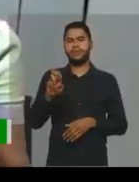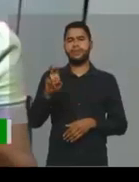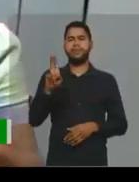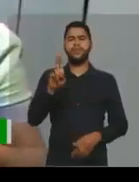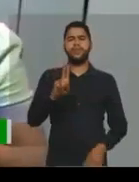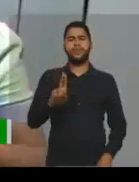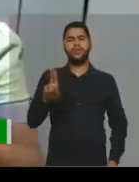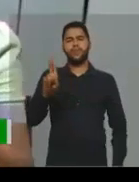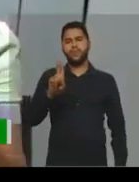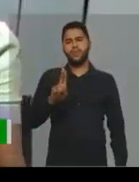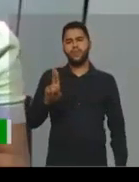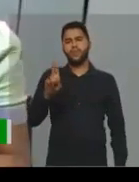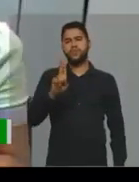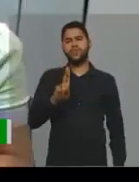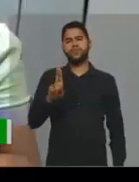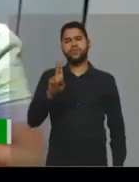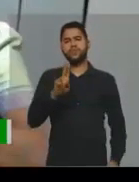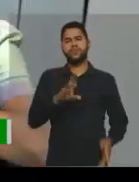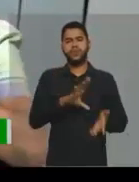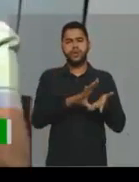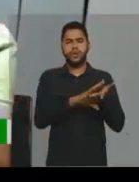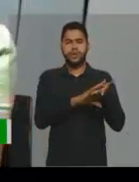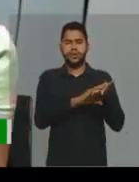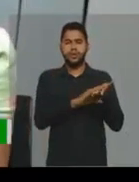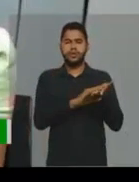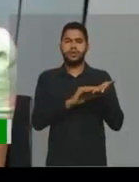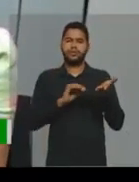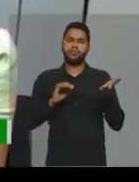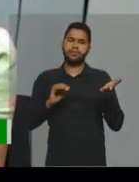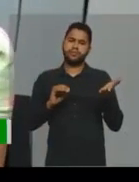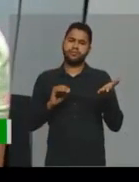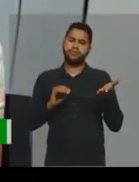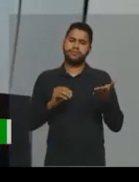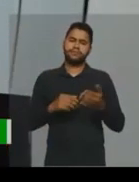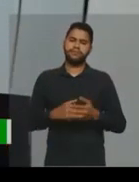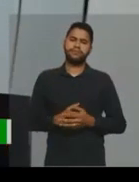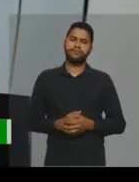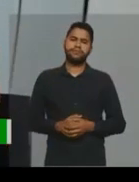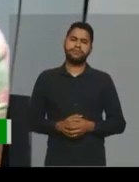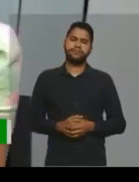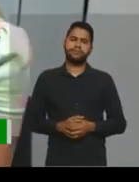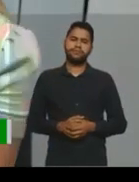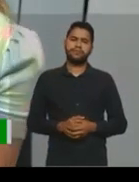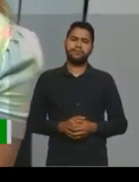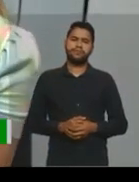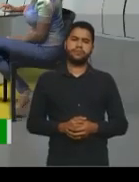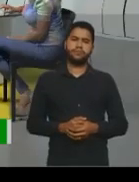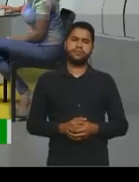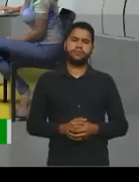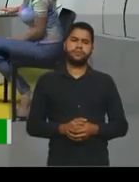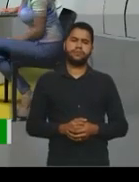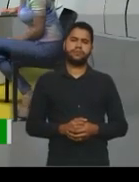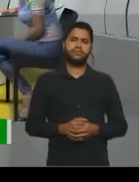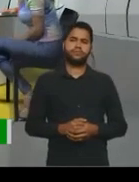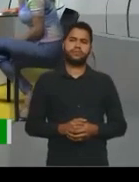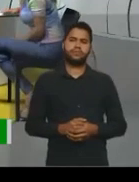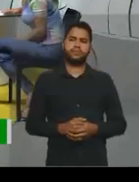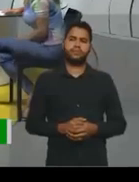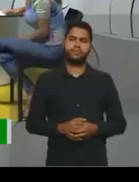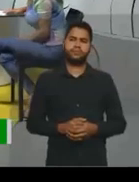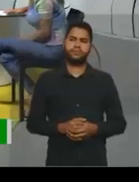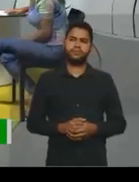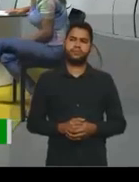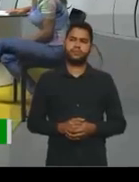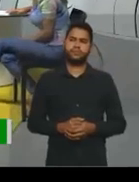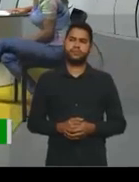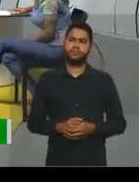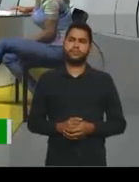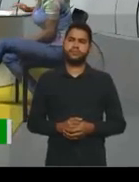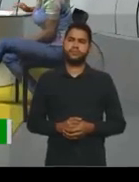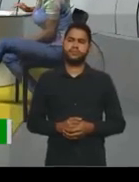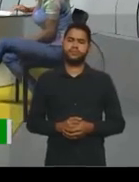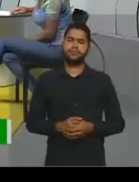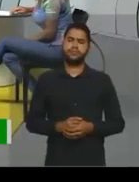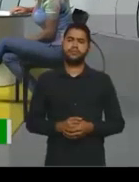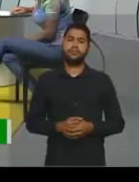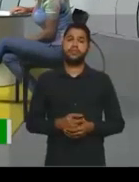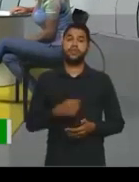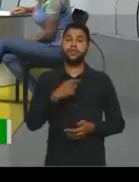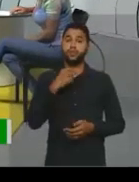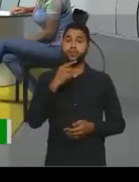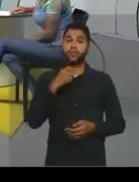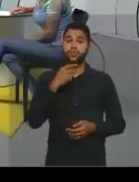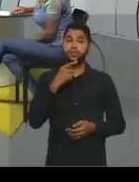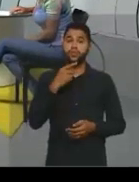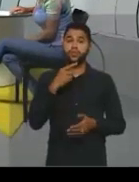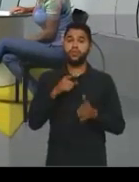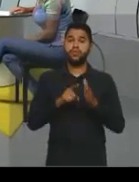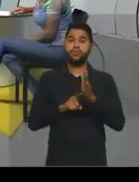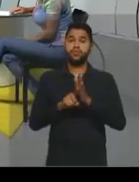-se muito essa imitação, essa intertextualidade. Com certeza. Vamos lá para a próxima. Nossa próxima dúvida é uma